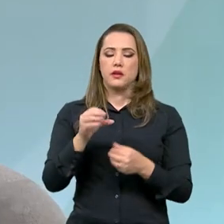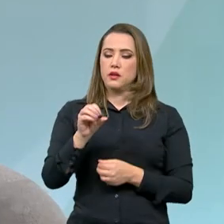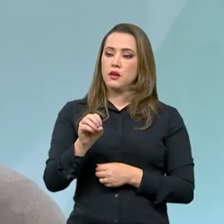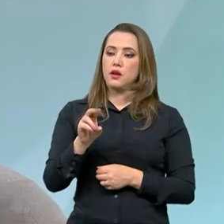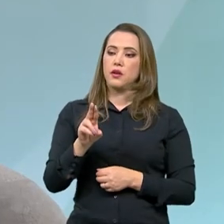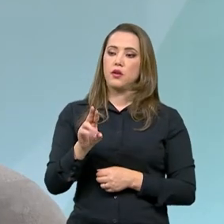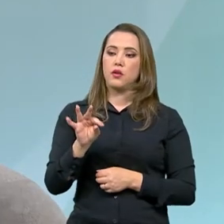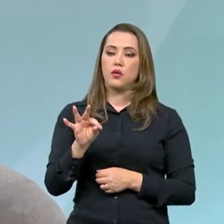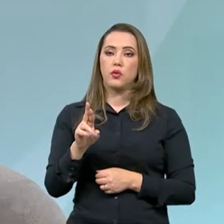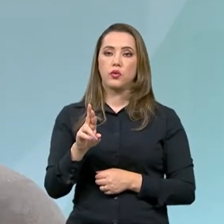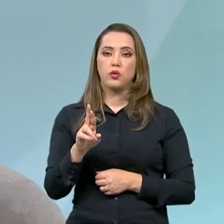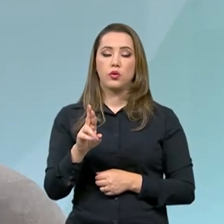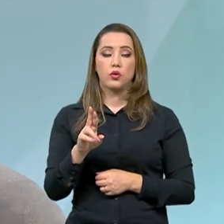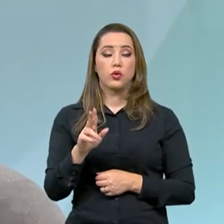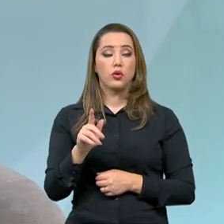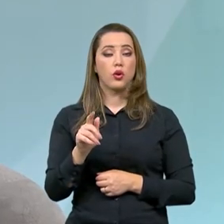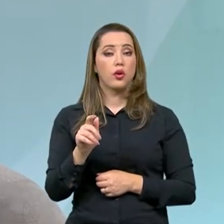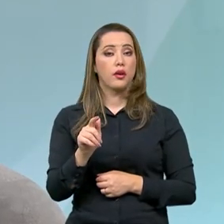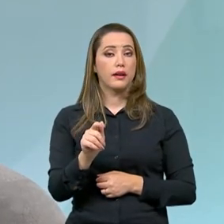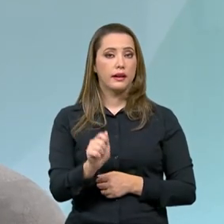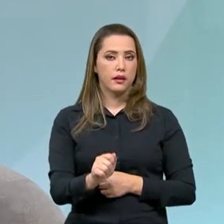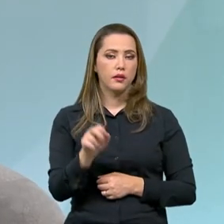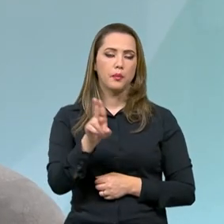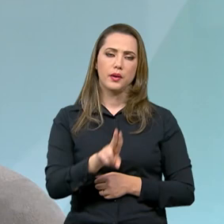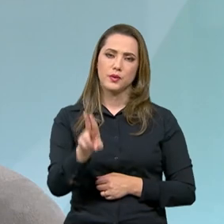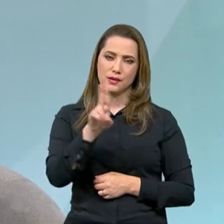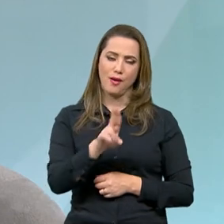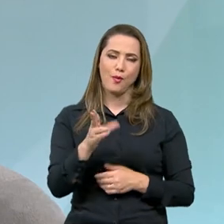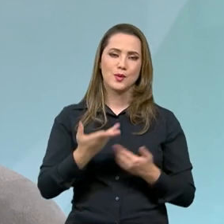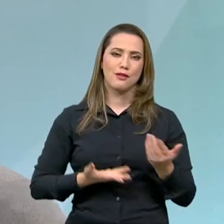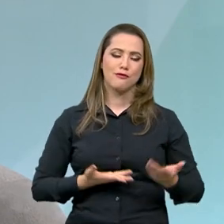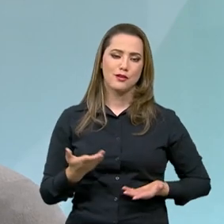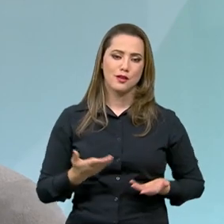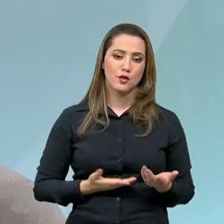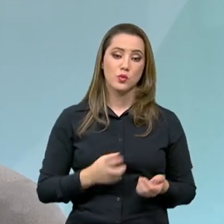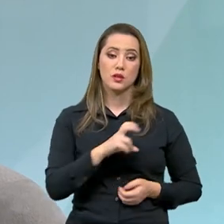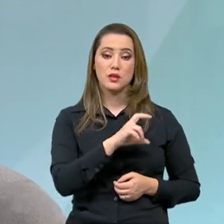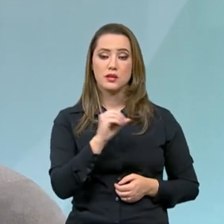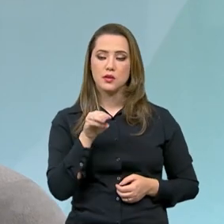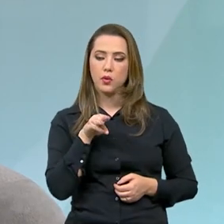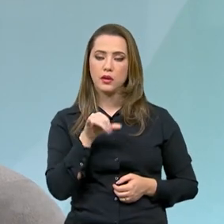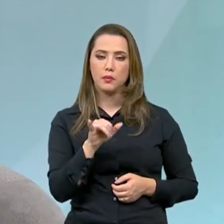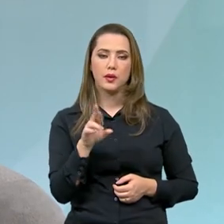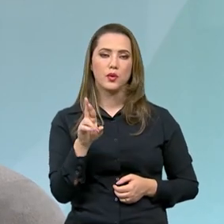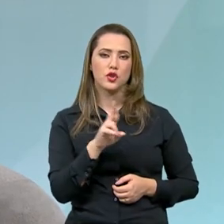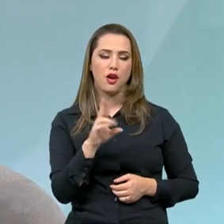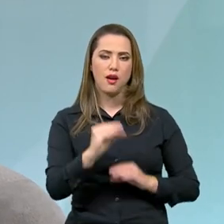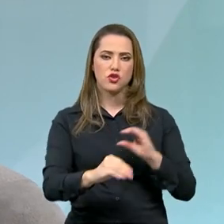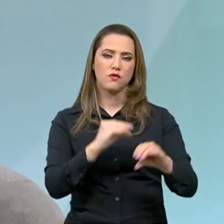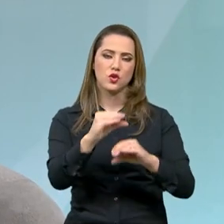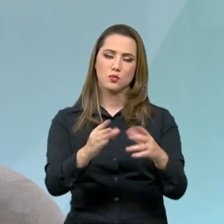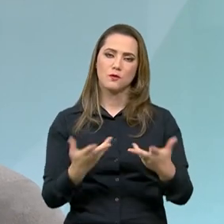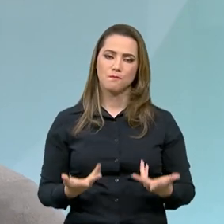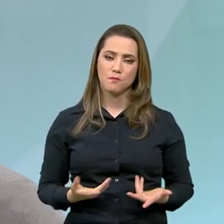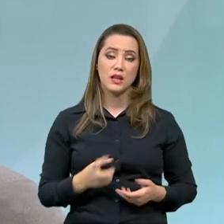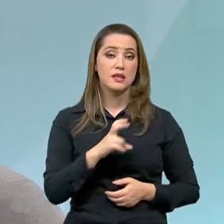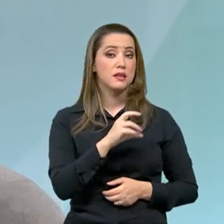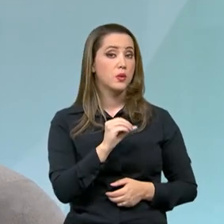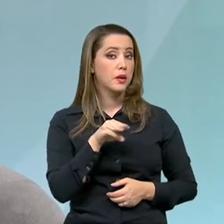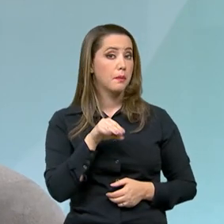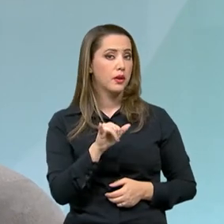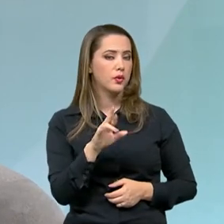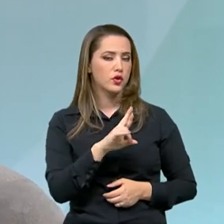concessionárias pagam para os estados e municípios para poderem operar o serviço, e 50 bilhões de investimentos. Esses 50 bilhões de